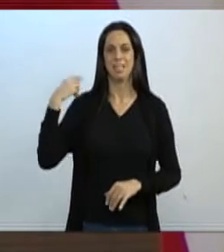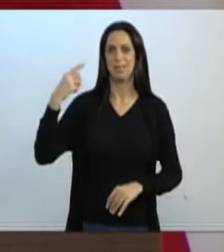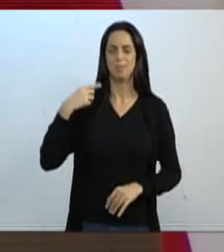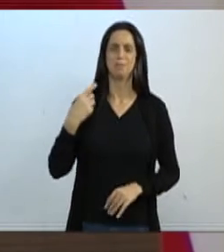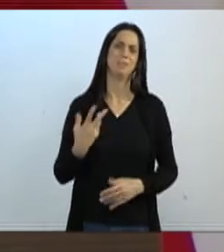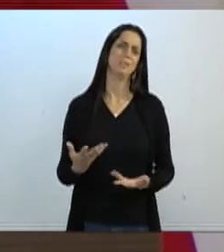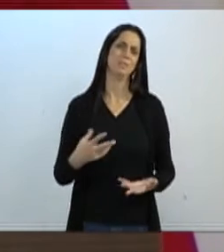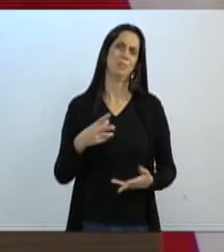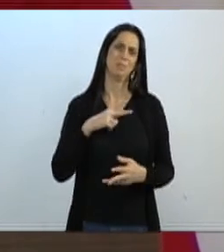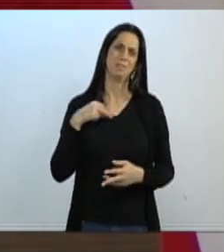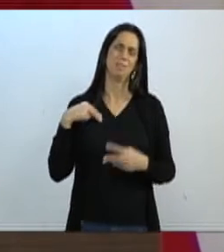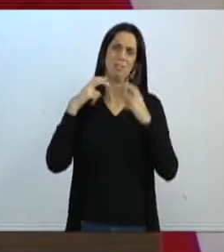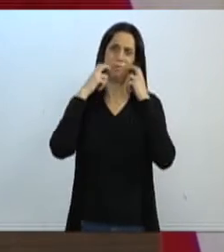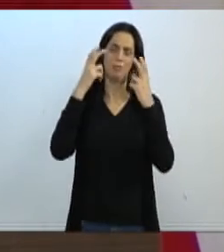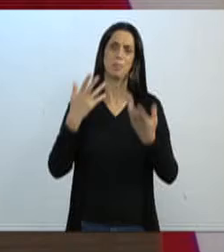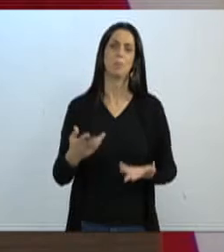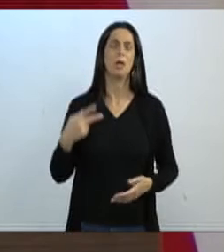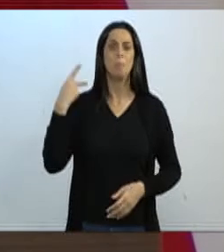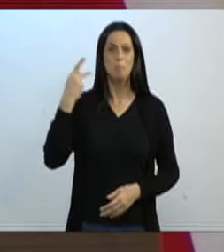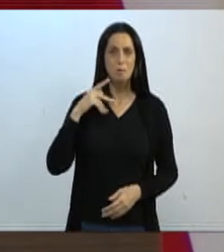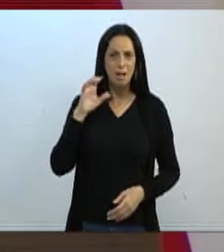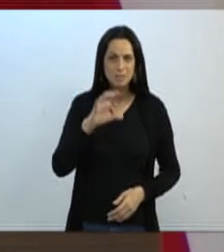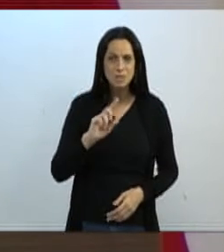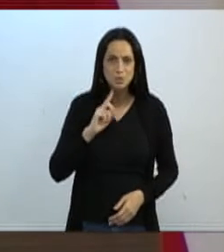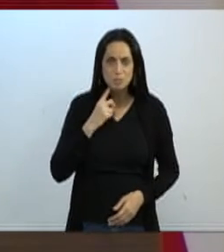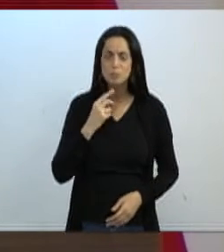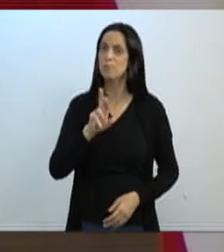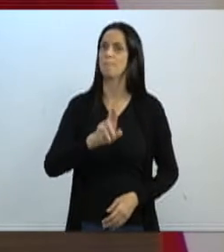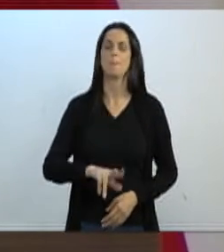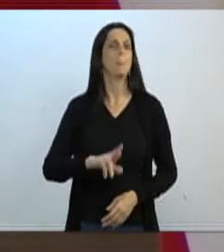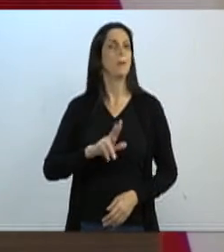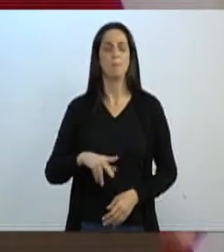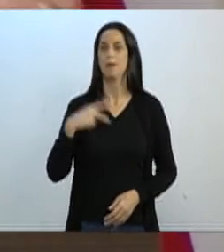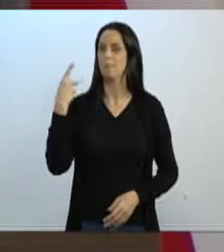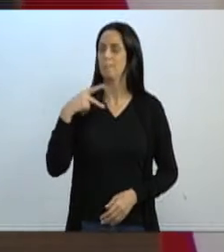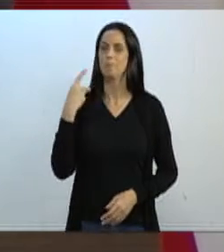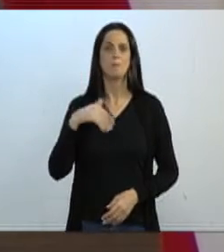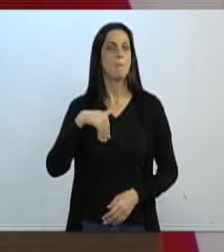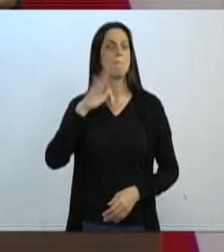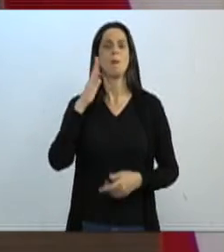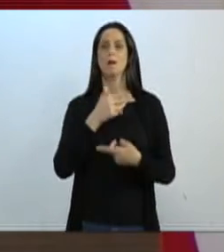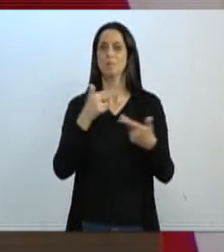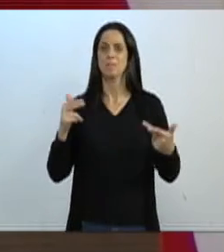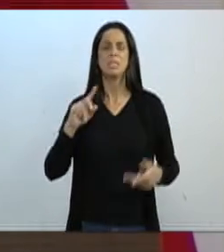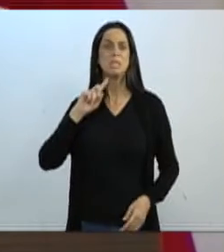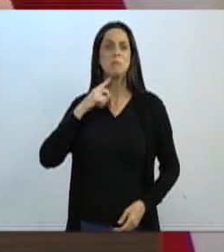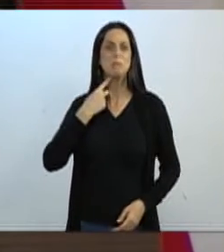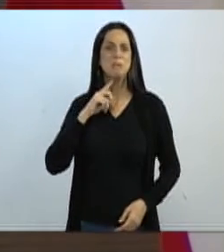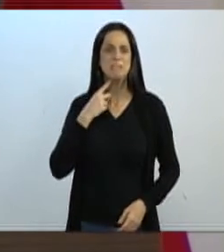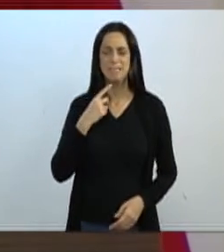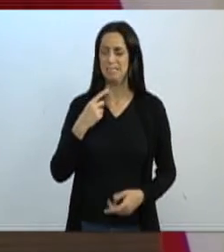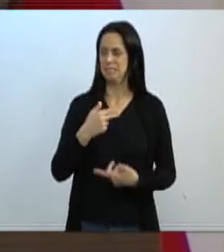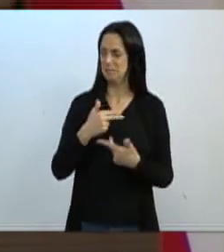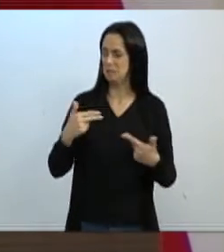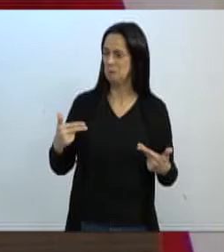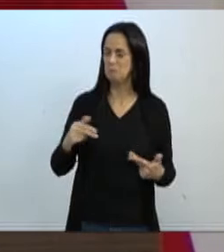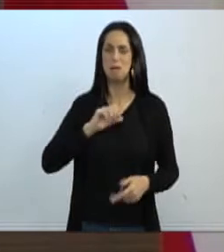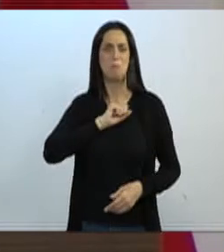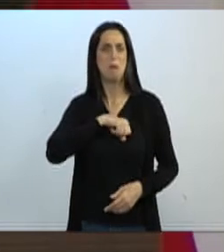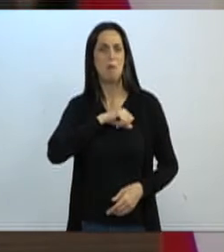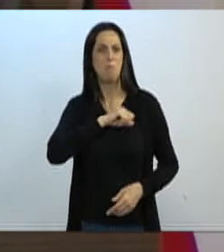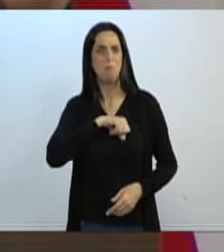Que vergonha. A política não é isso, gente. A política é muito mais do que essa sujeira, essa lama que a gente vê